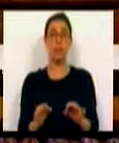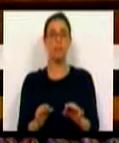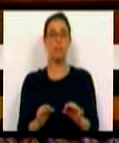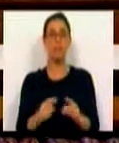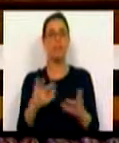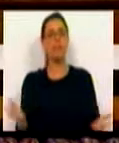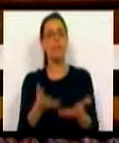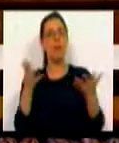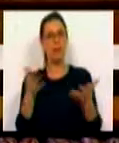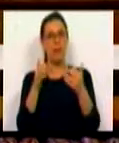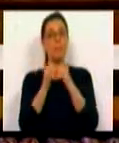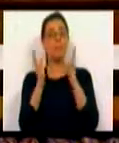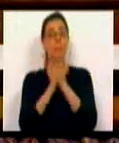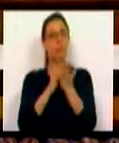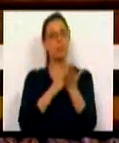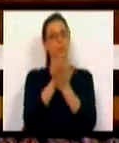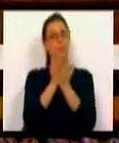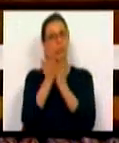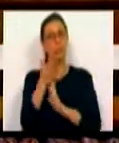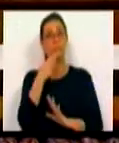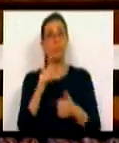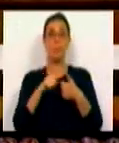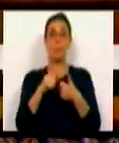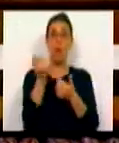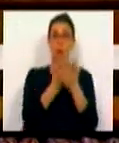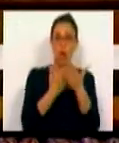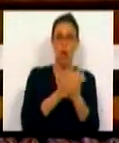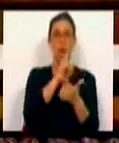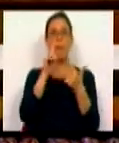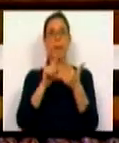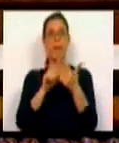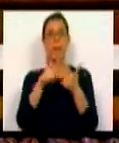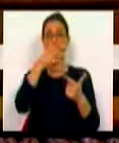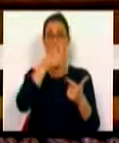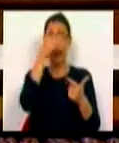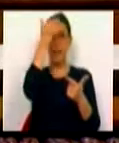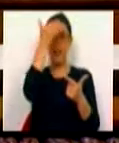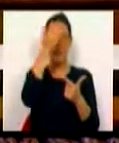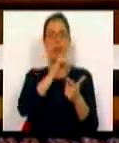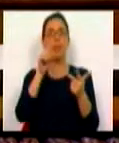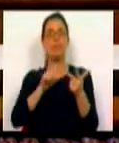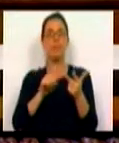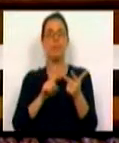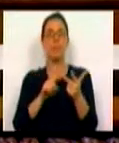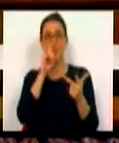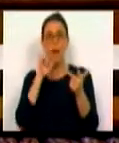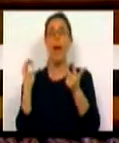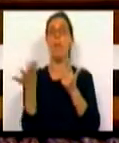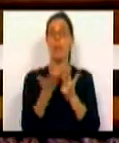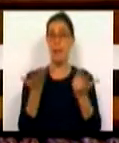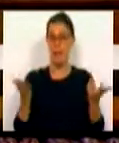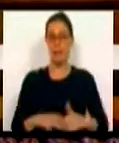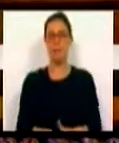otimizar em todas as suas vertentes. Na vertente económica, na vertente de lazer, na vertente ambiental.